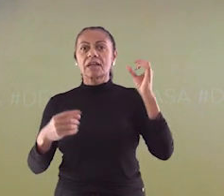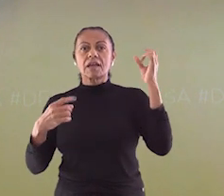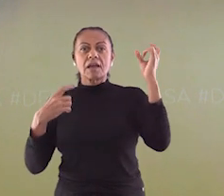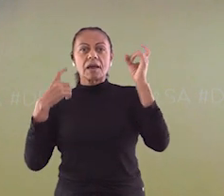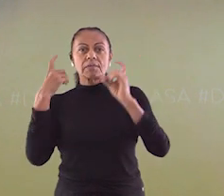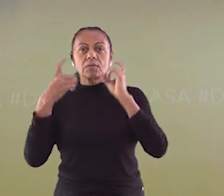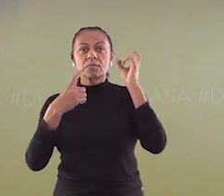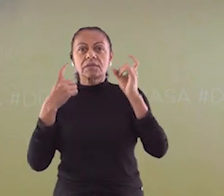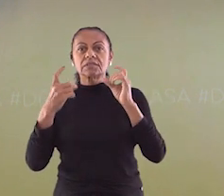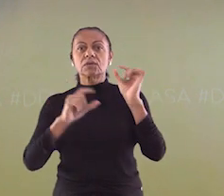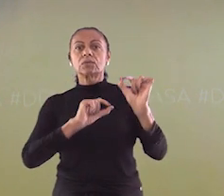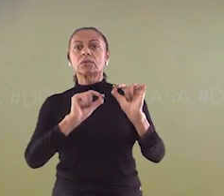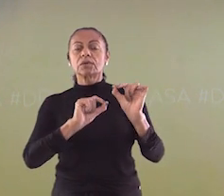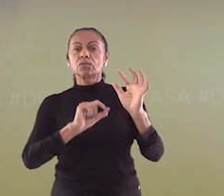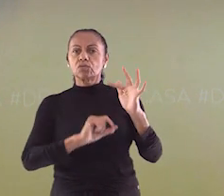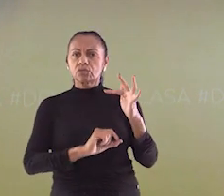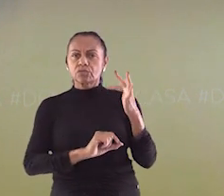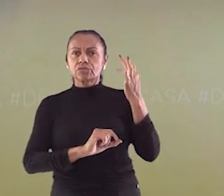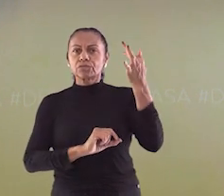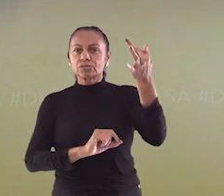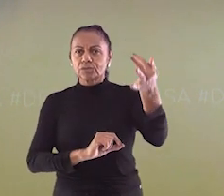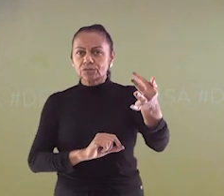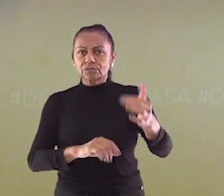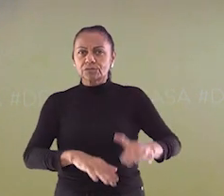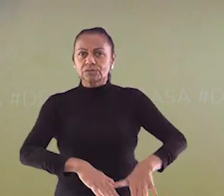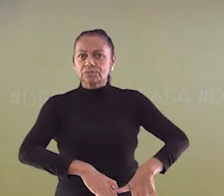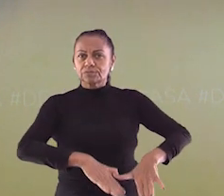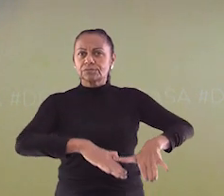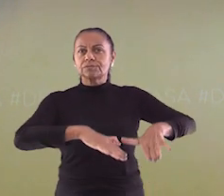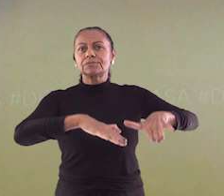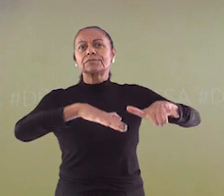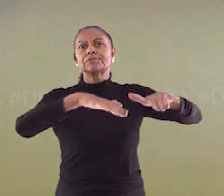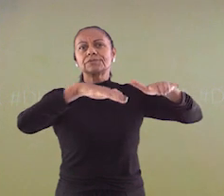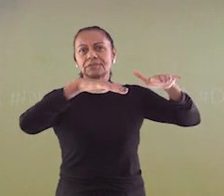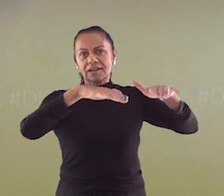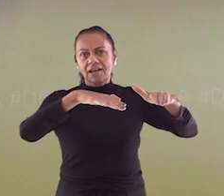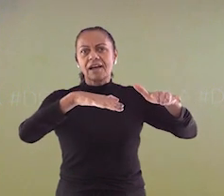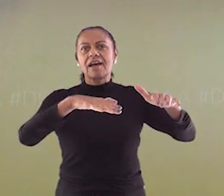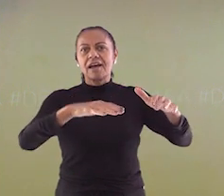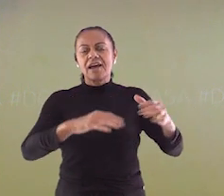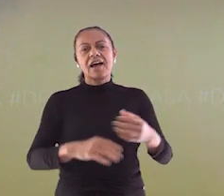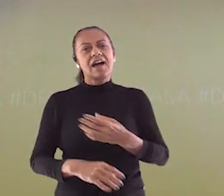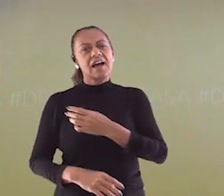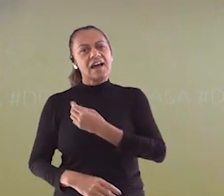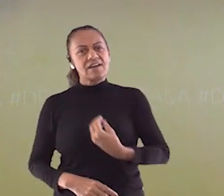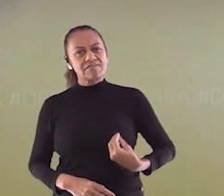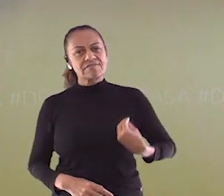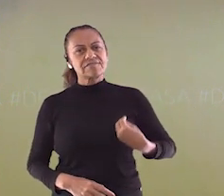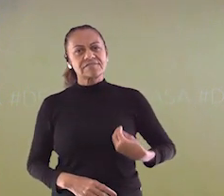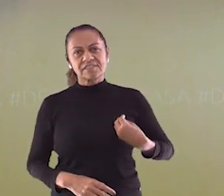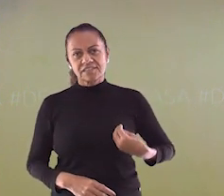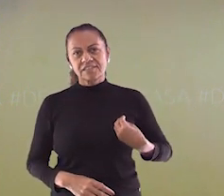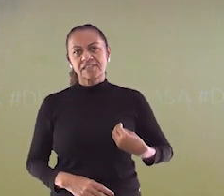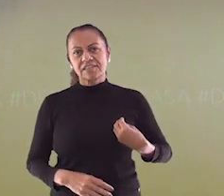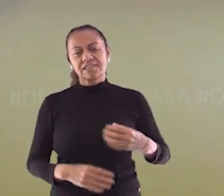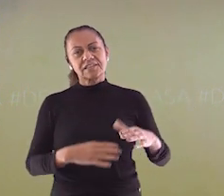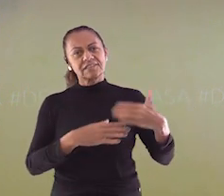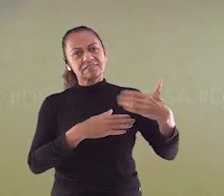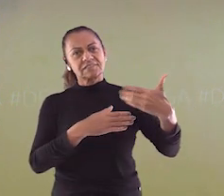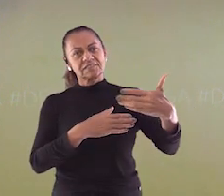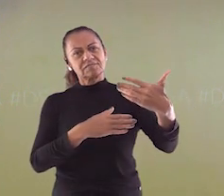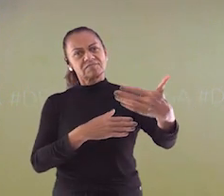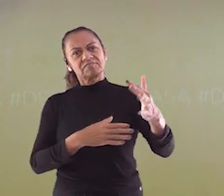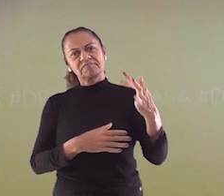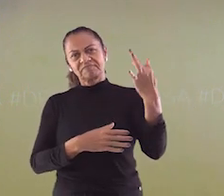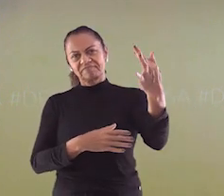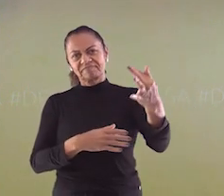relação da ética com a sustentabilidade envolve uma preocupação com as futuras gerações, garantindo